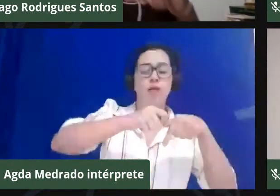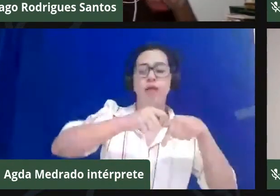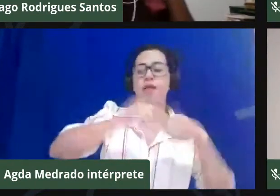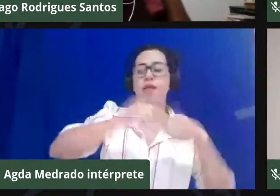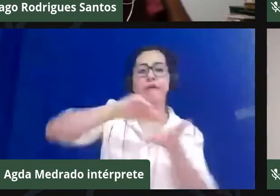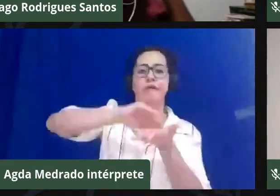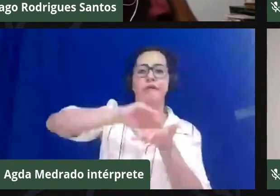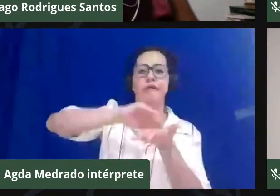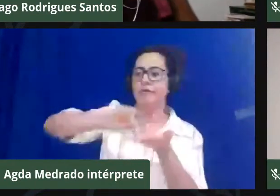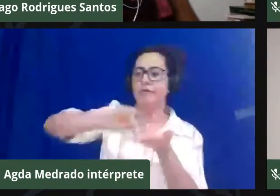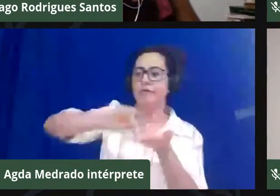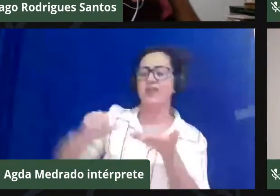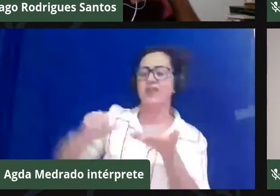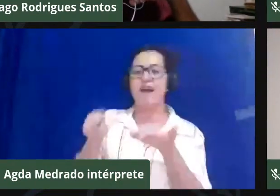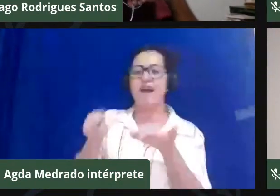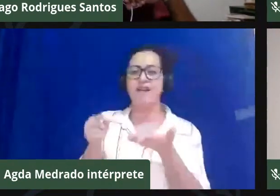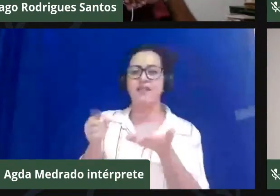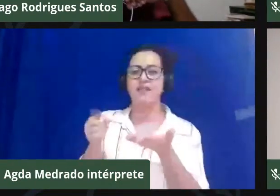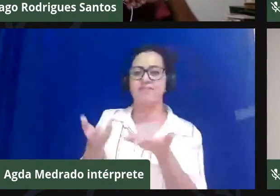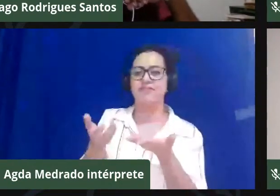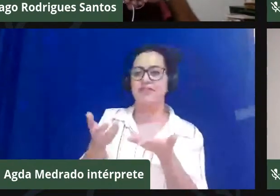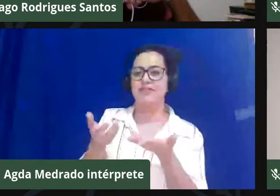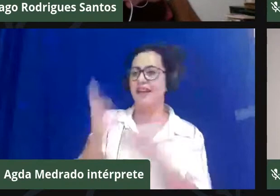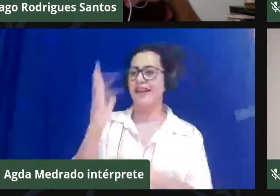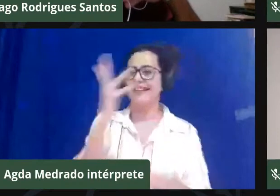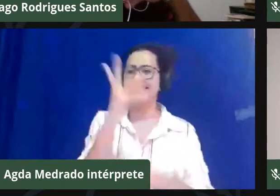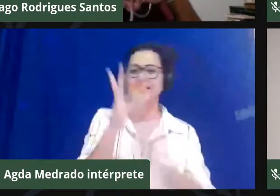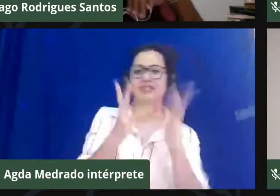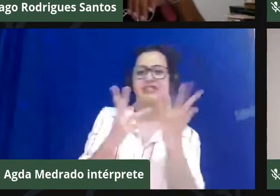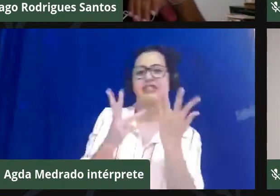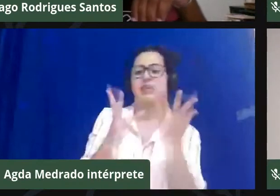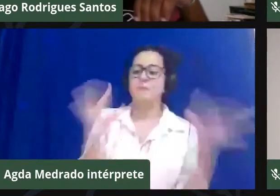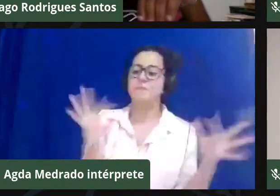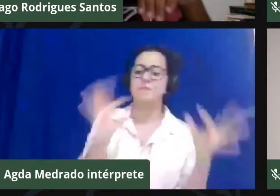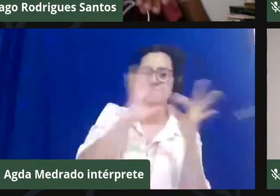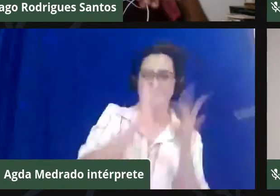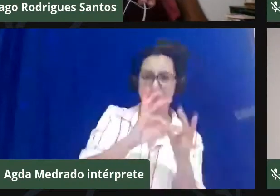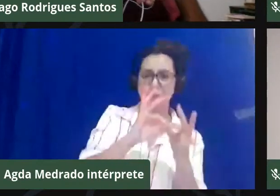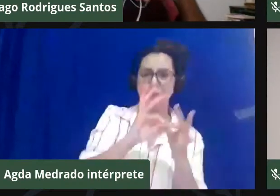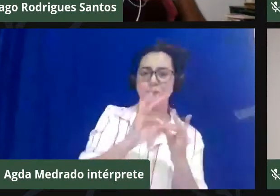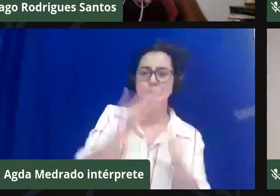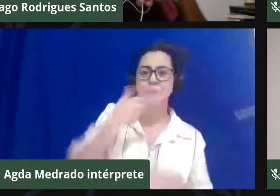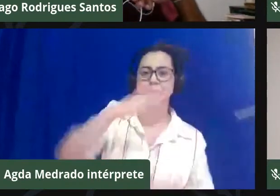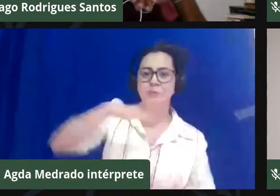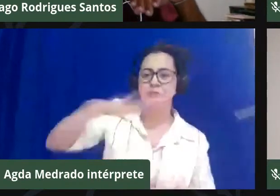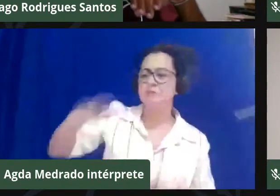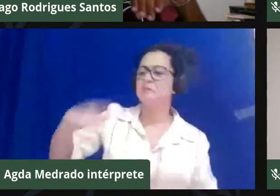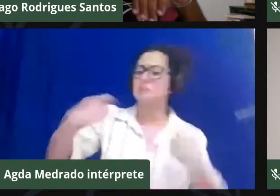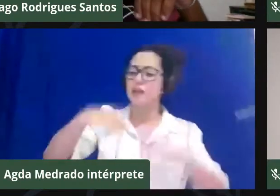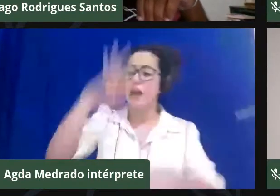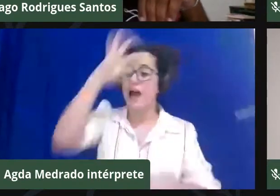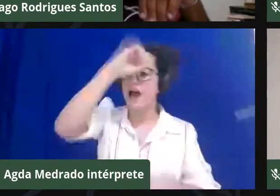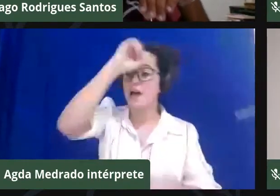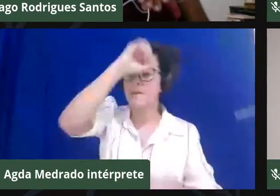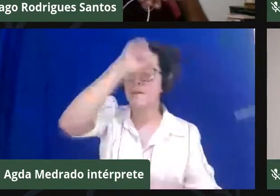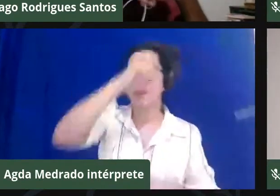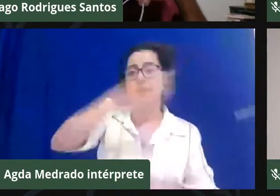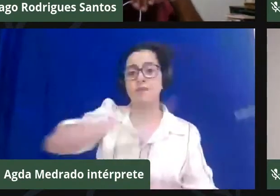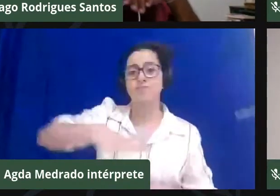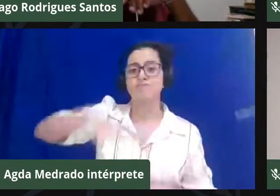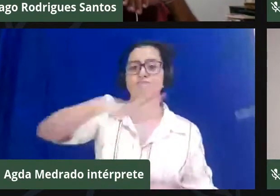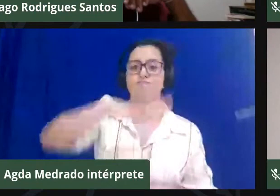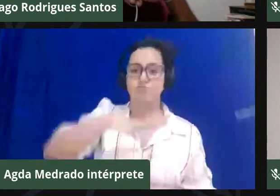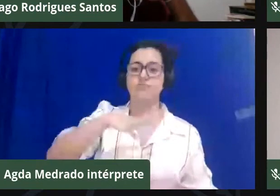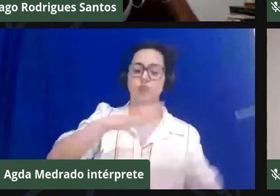as crianças, a juventude das comunidades quilombolas aprendem no território, né, aprendem a ser quilombola